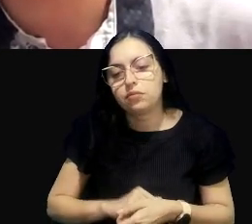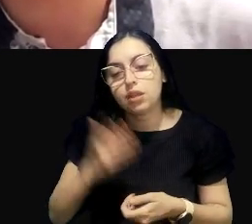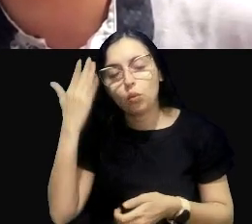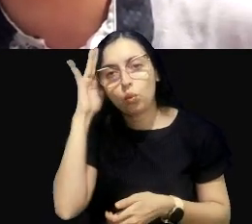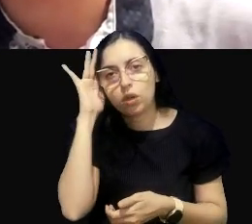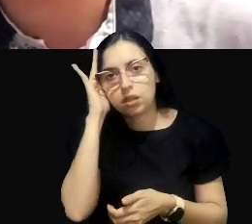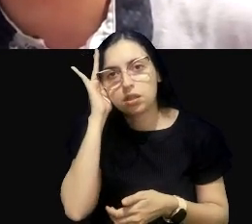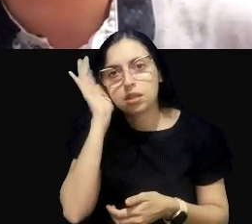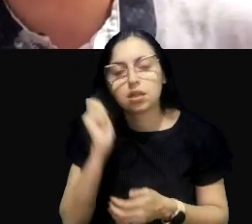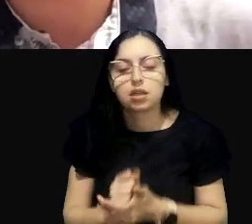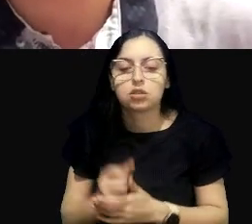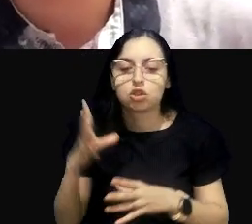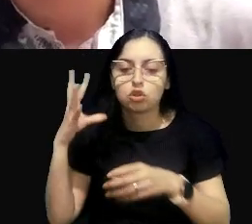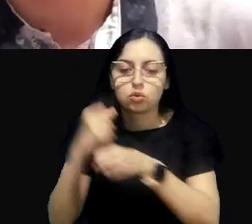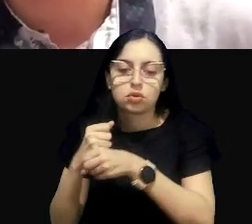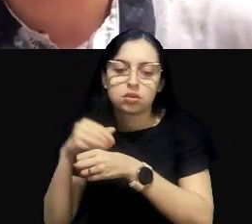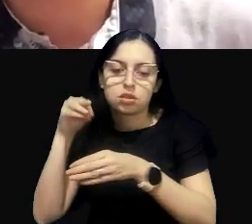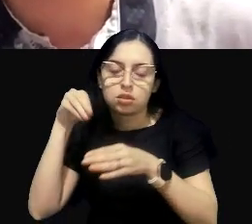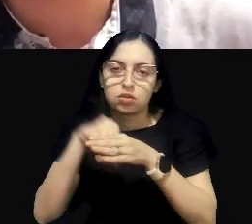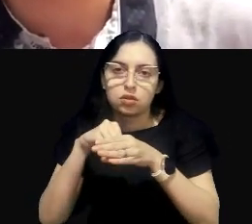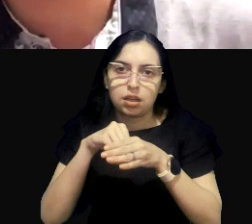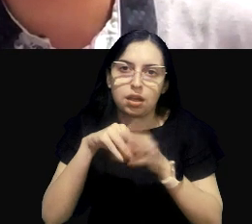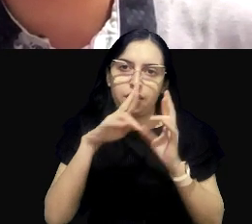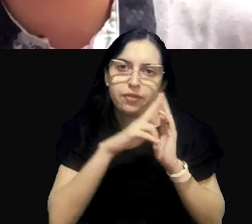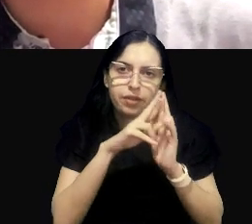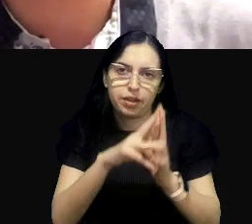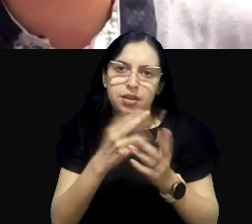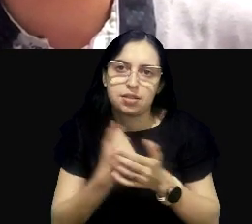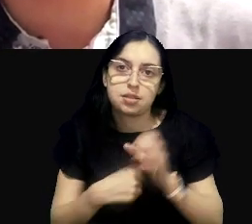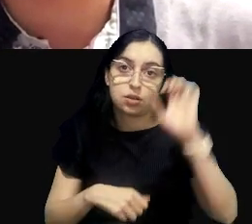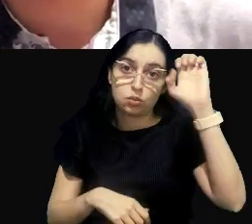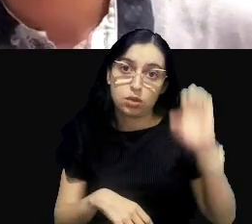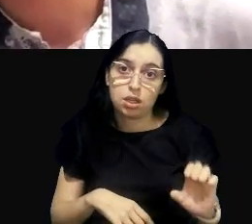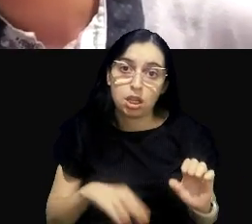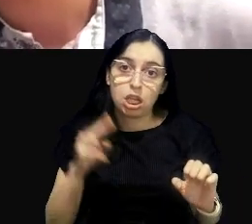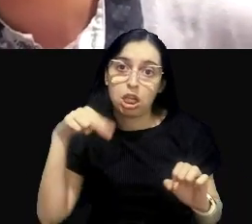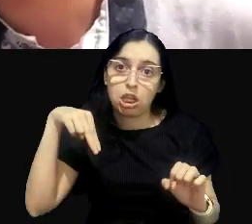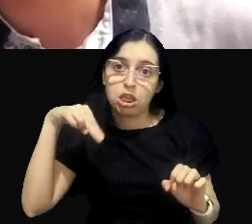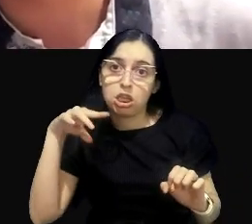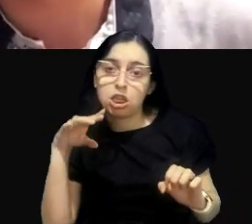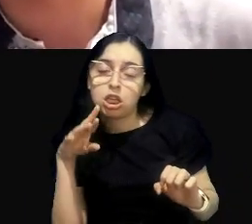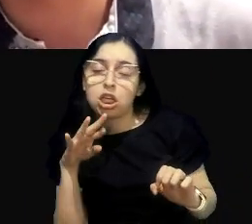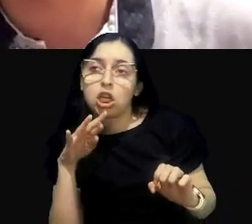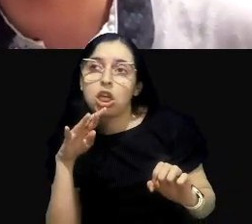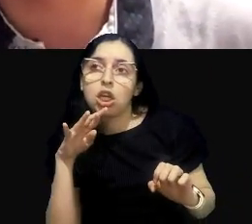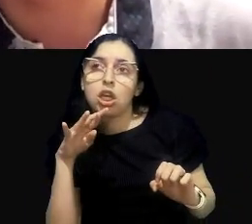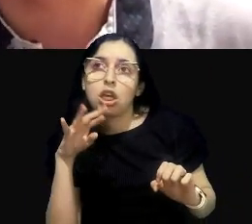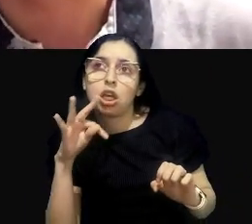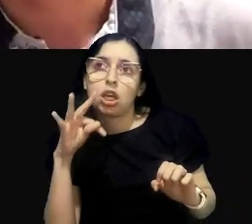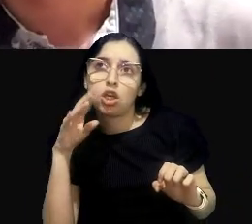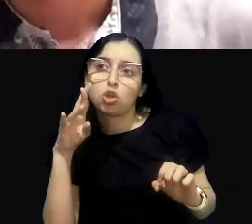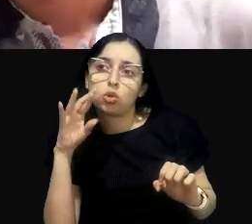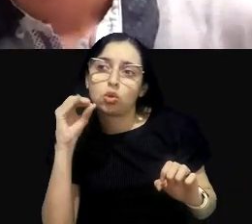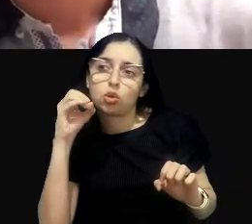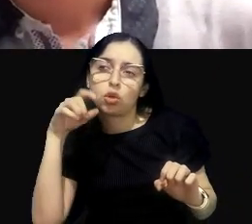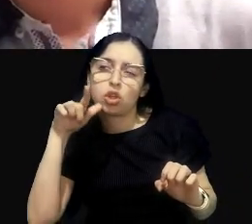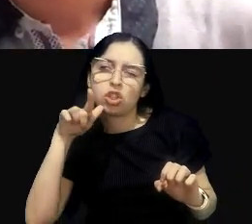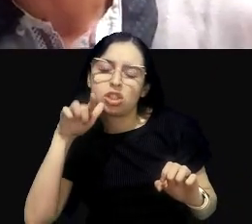as concentrações de referência à esquerda de vocês de nitrogênio e à direita de vocês de fósforo.